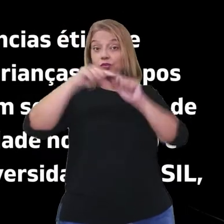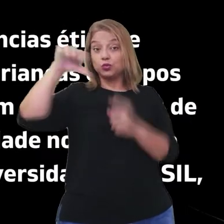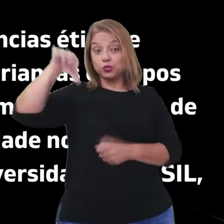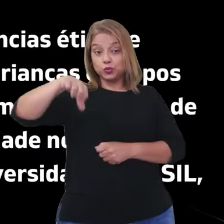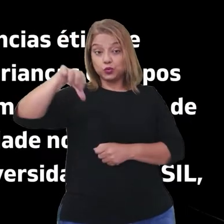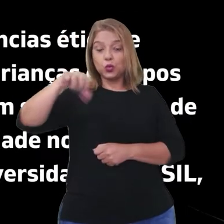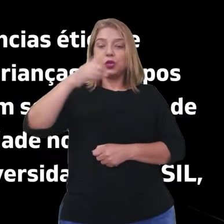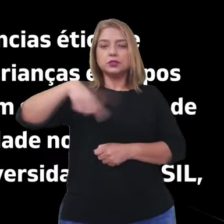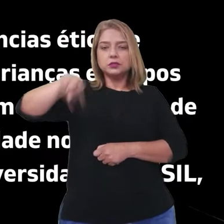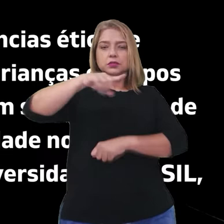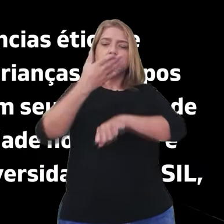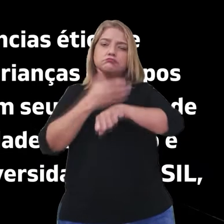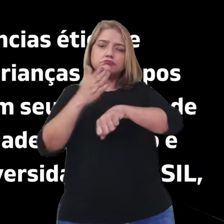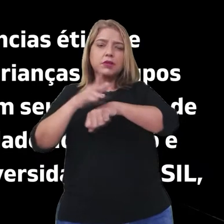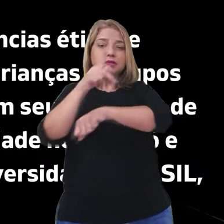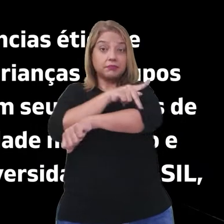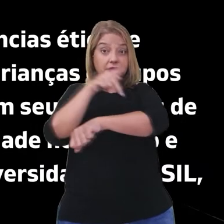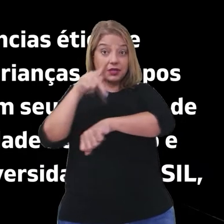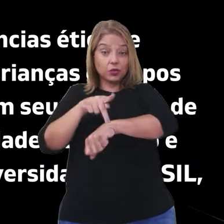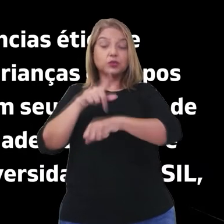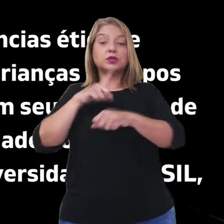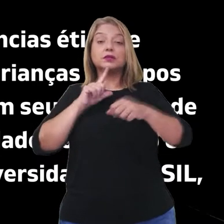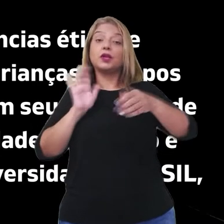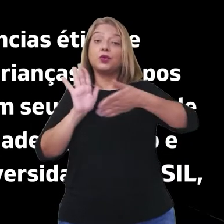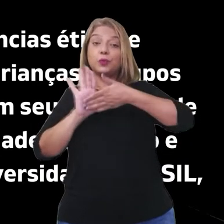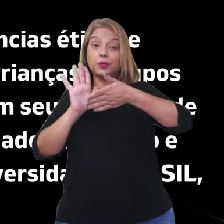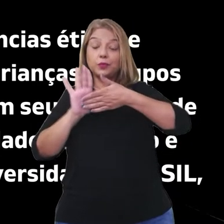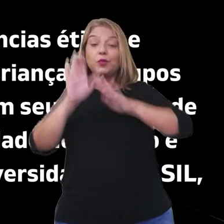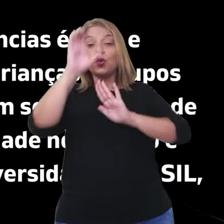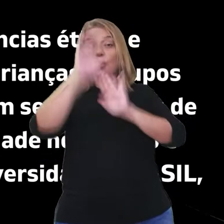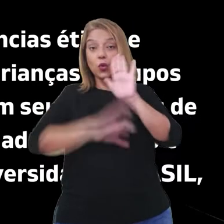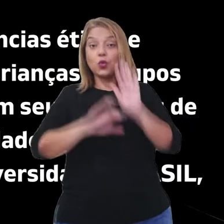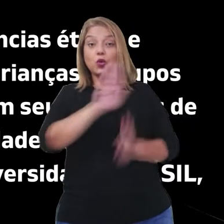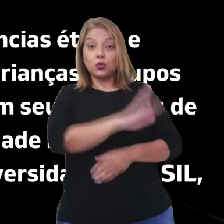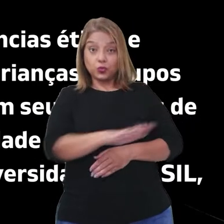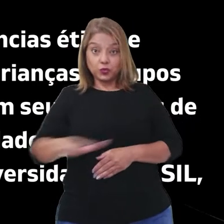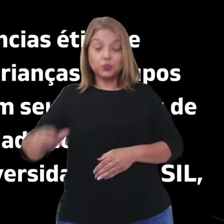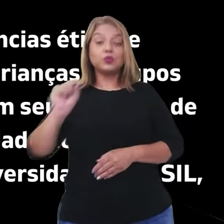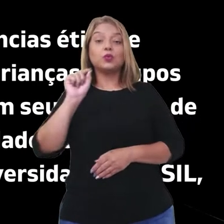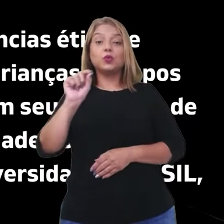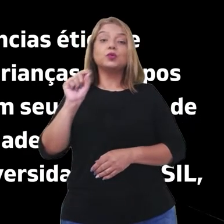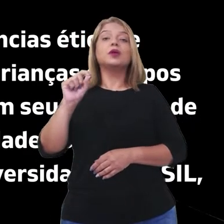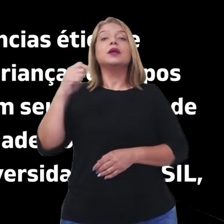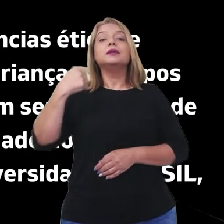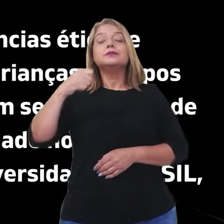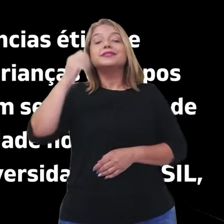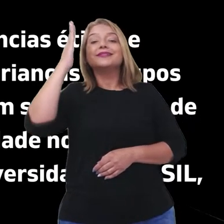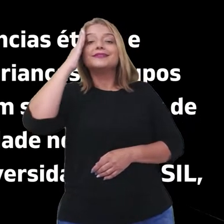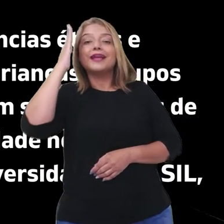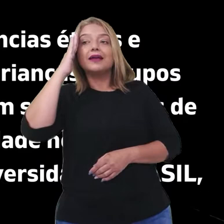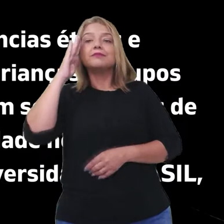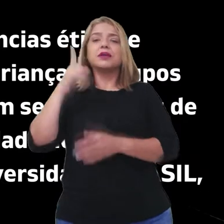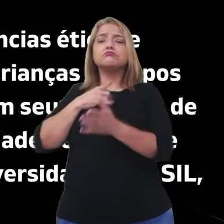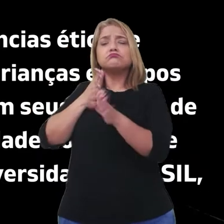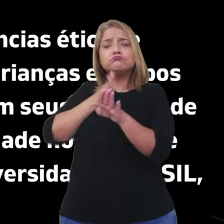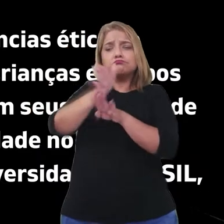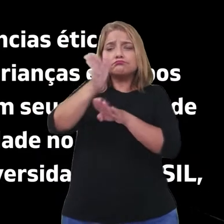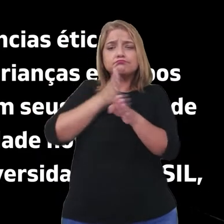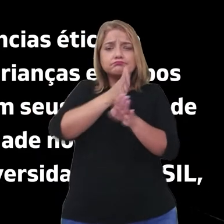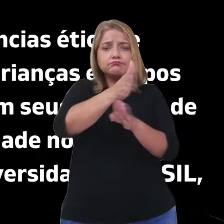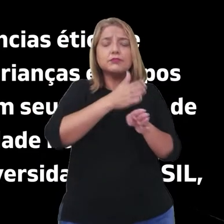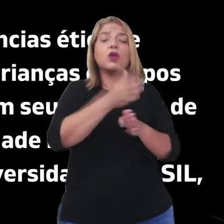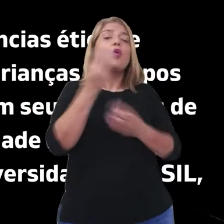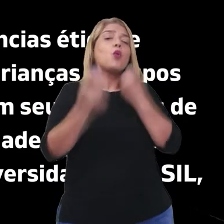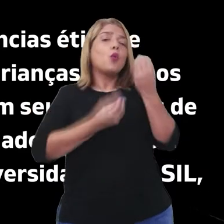práticas pedagógicas que compõem a proposta curricular da educação infantil devem ter como eixos norteadores as